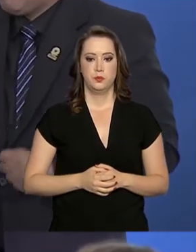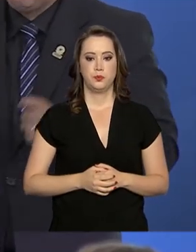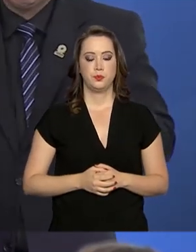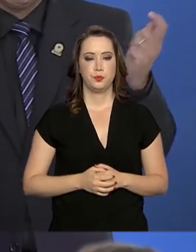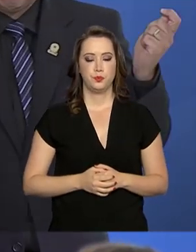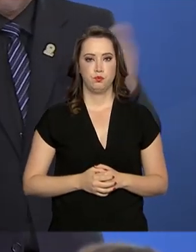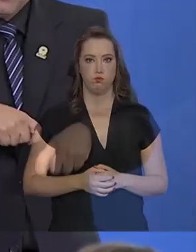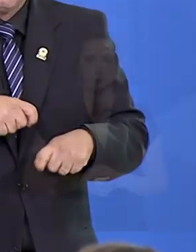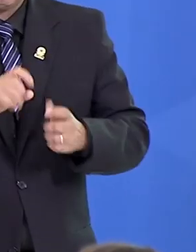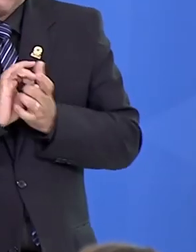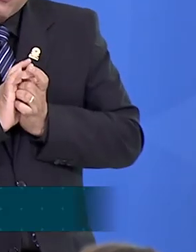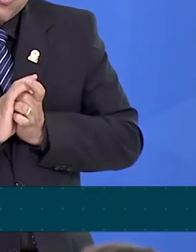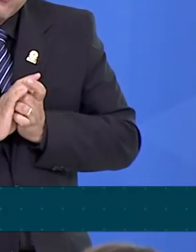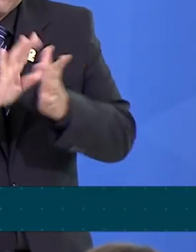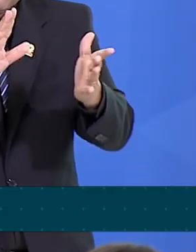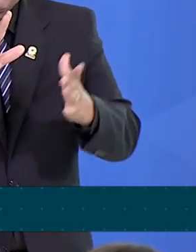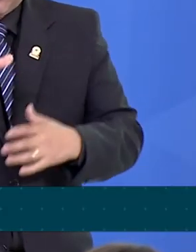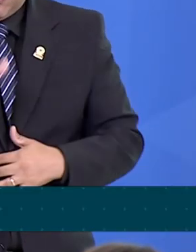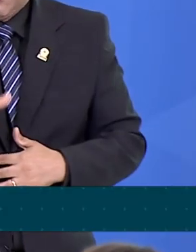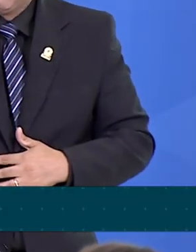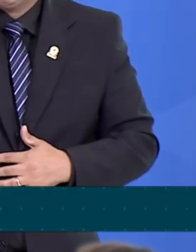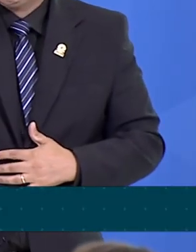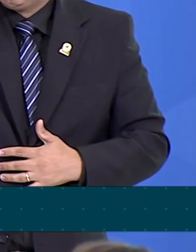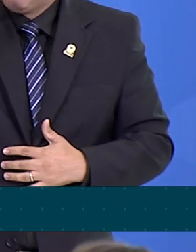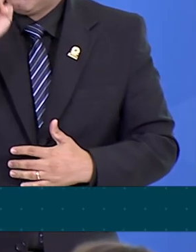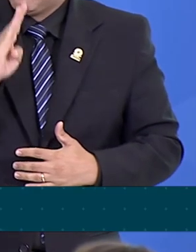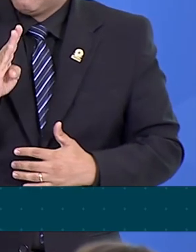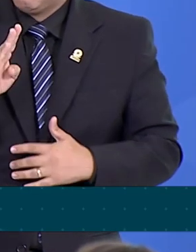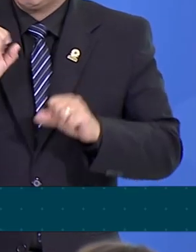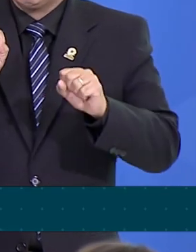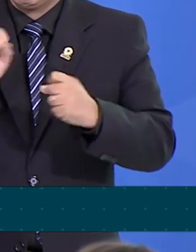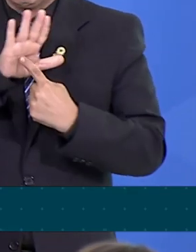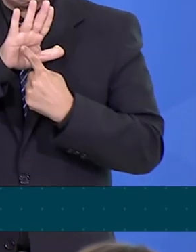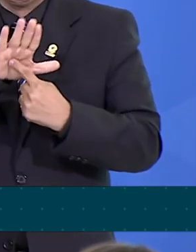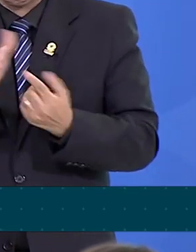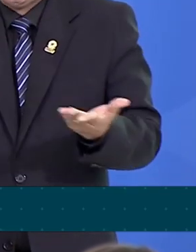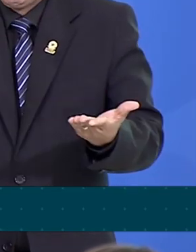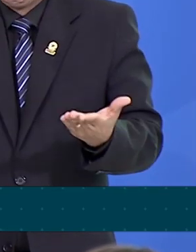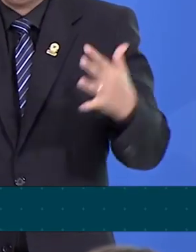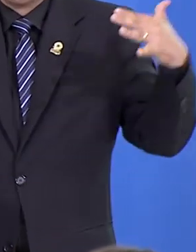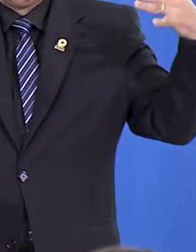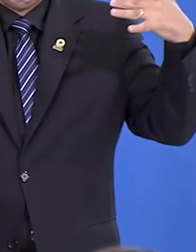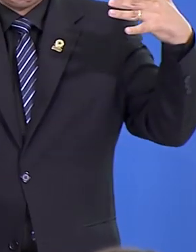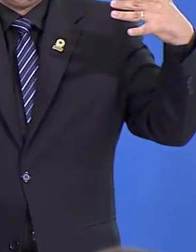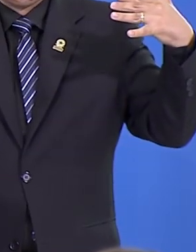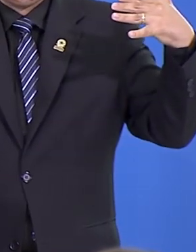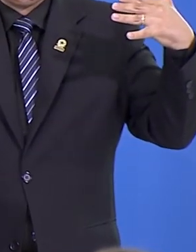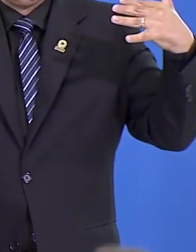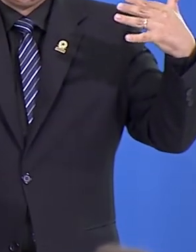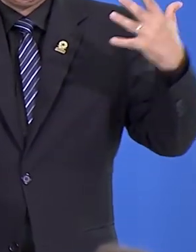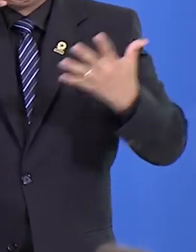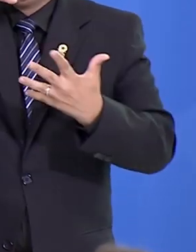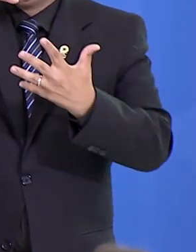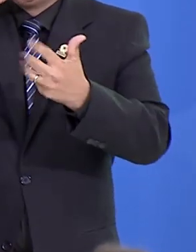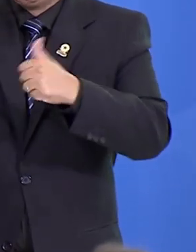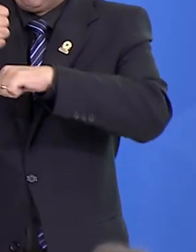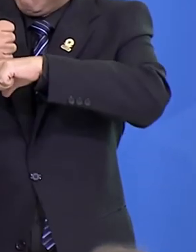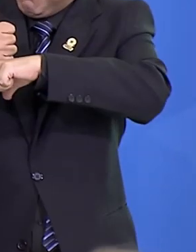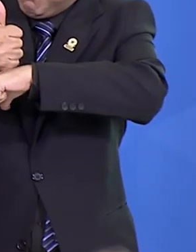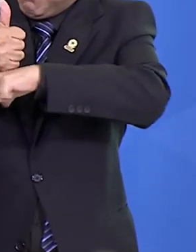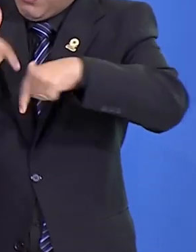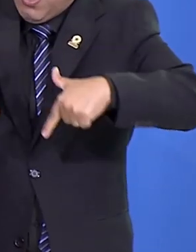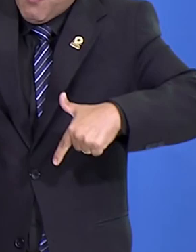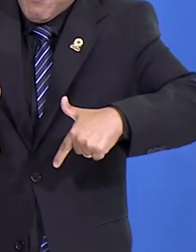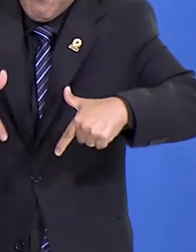que o Brasil pudesse hoje apresentar ao mundo a melhor operação de